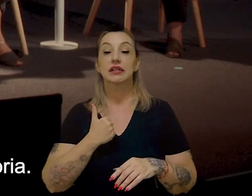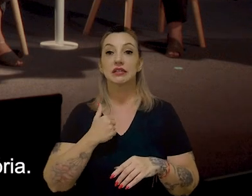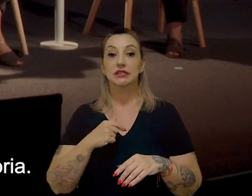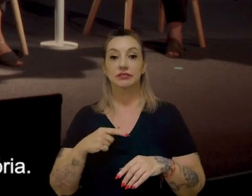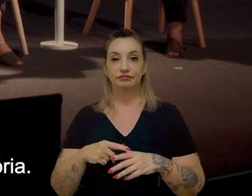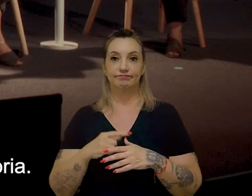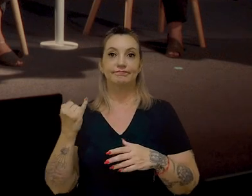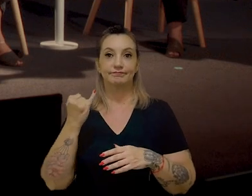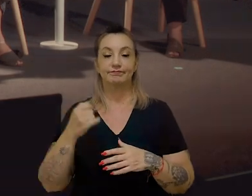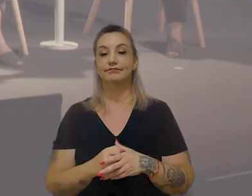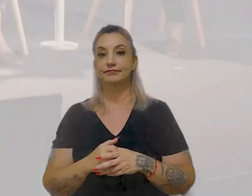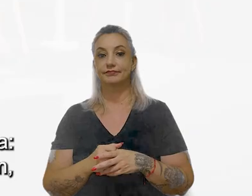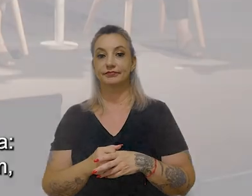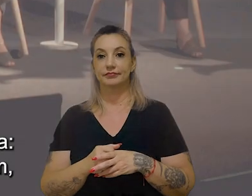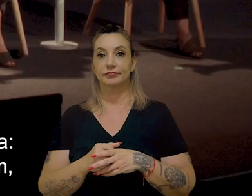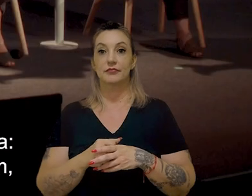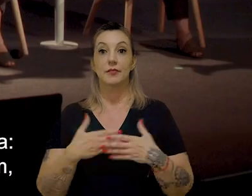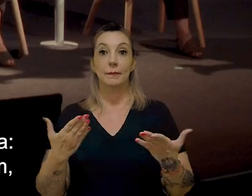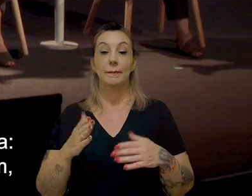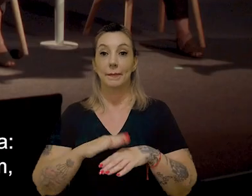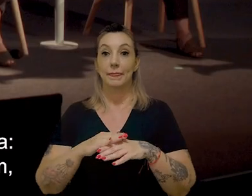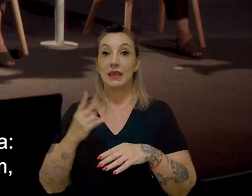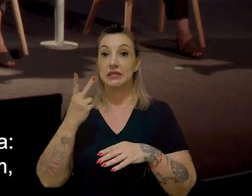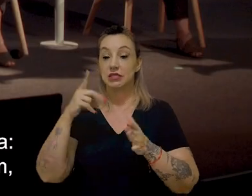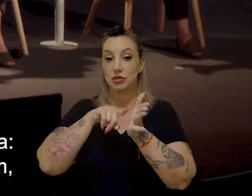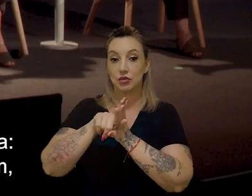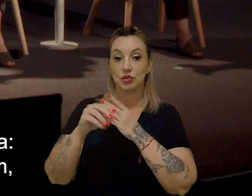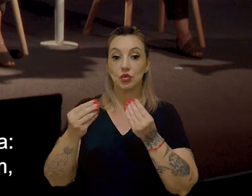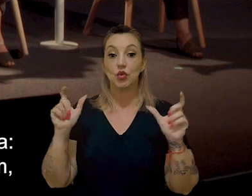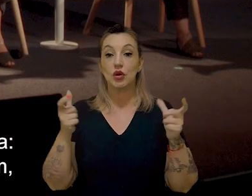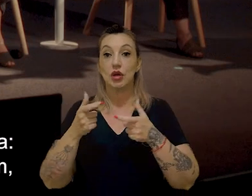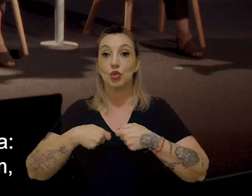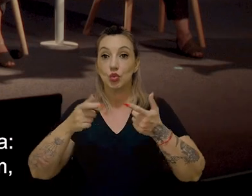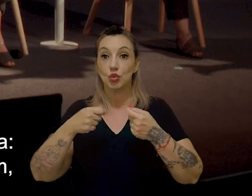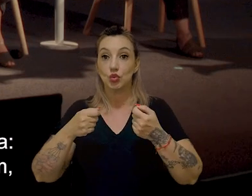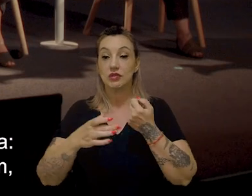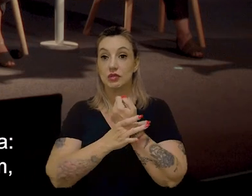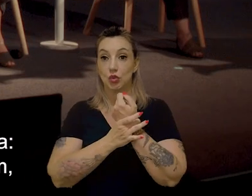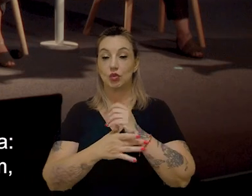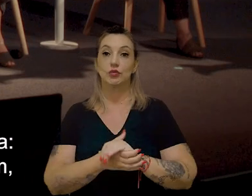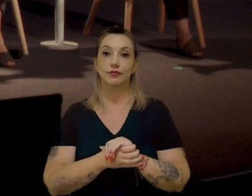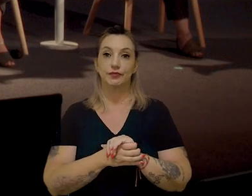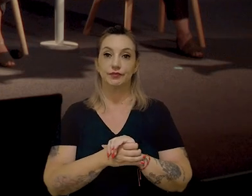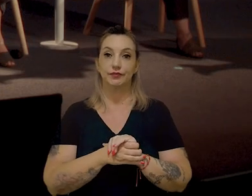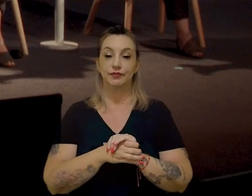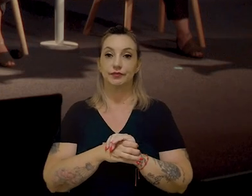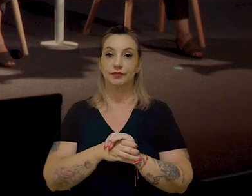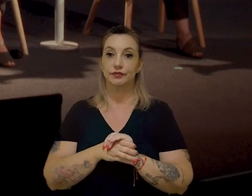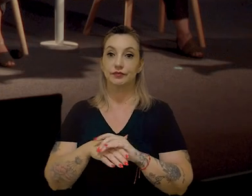a bala de prata dessa história. E aí, para ir para a segunda pergunta, como reduzir custos de seguro? Bom,